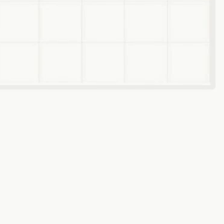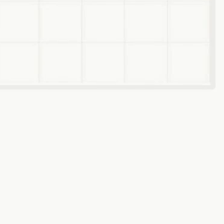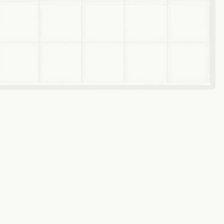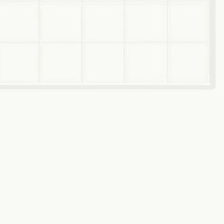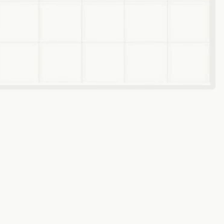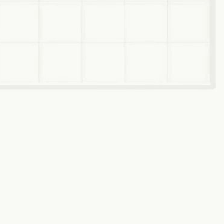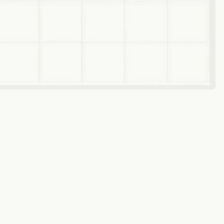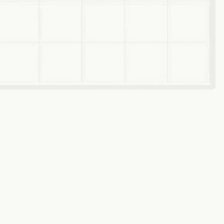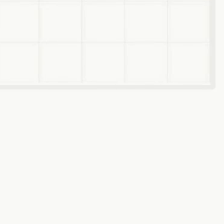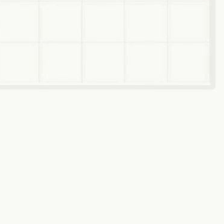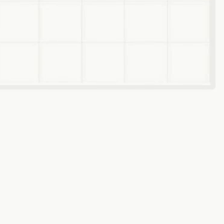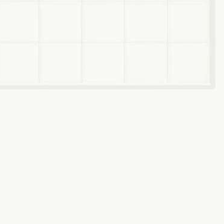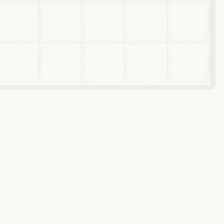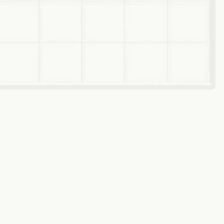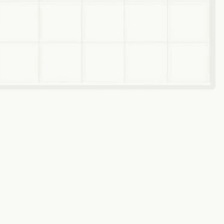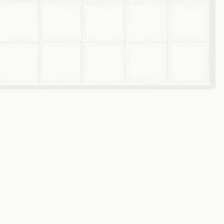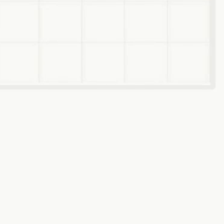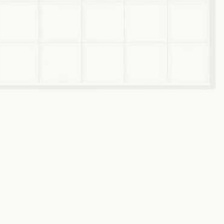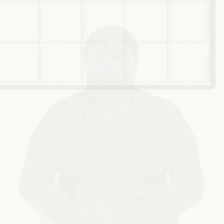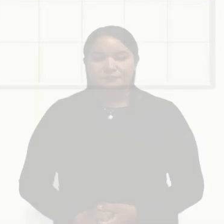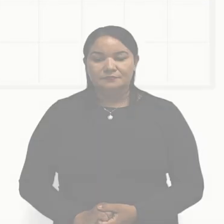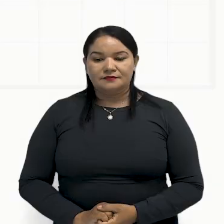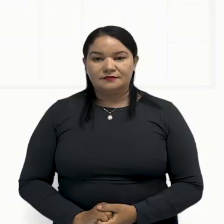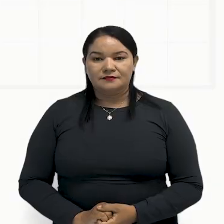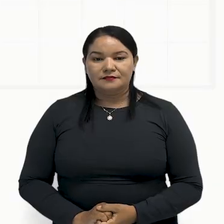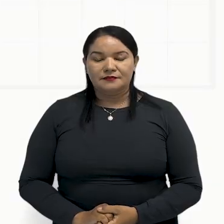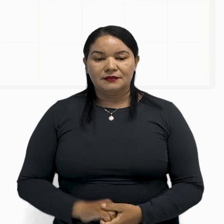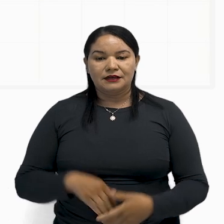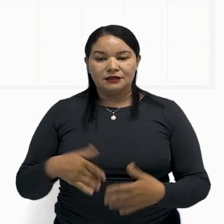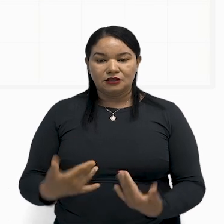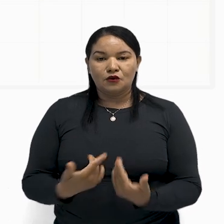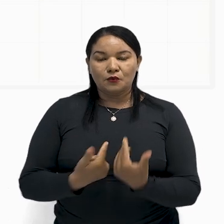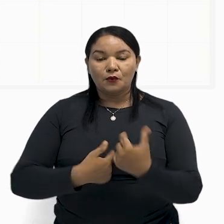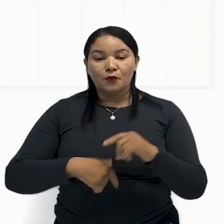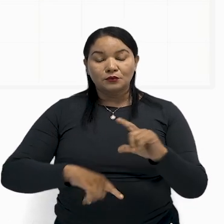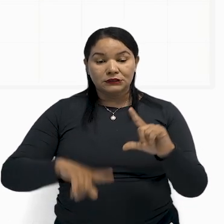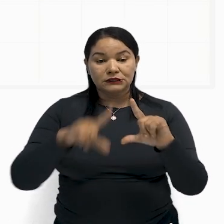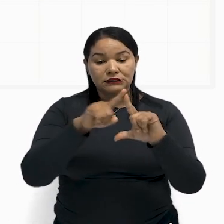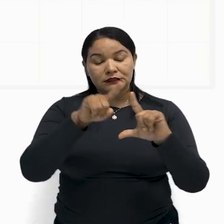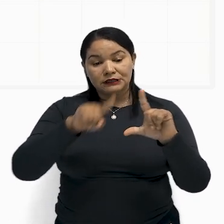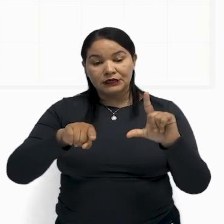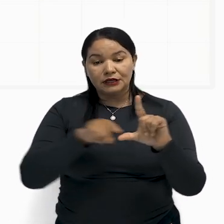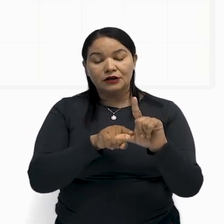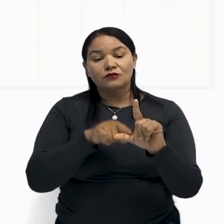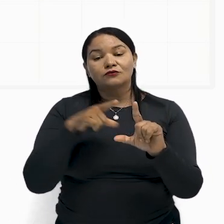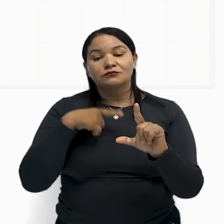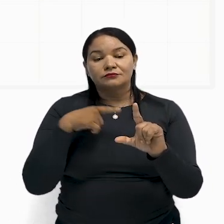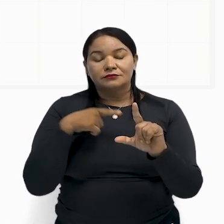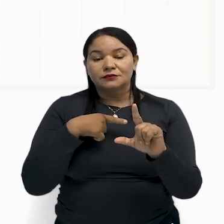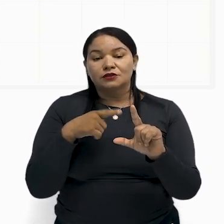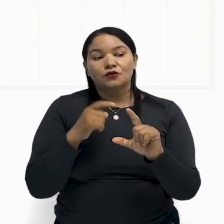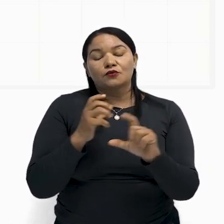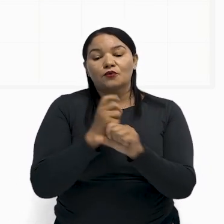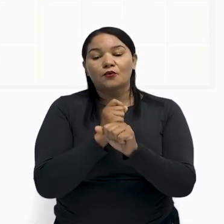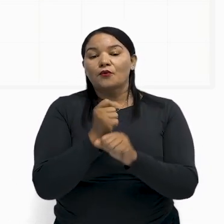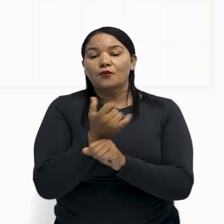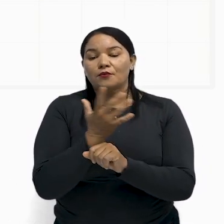Cada um desses triângulos, eles têm uma medida. Que medidas são essas? Veja. Aqui nós temos os segmentos.